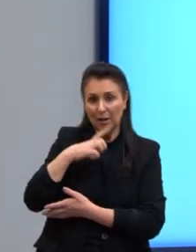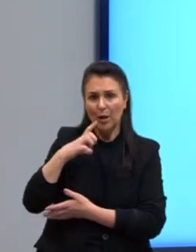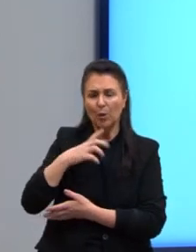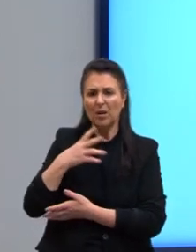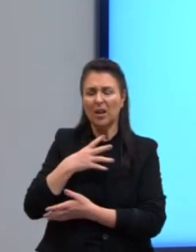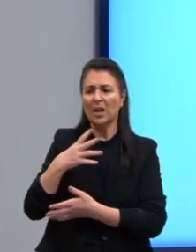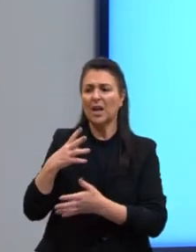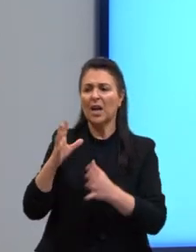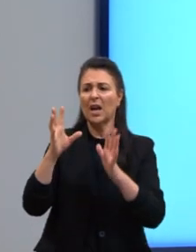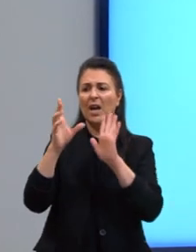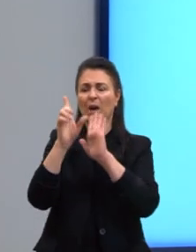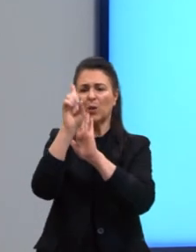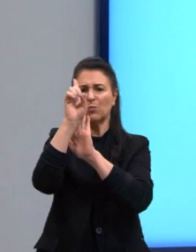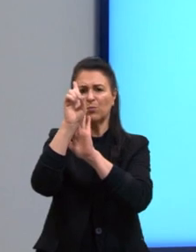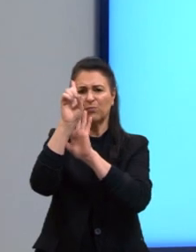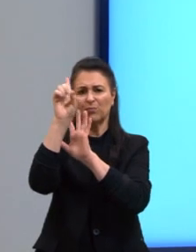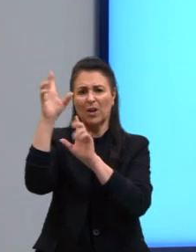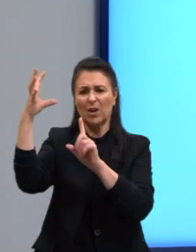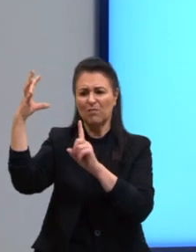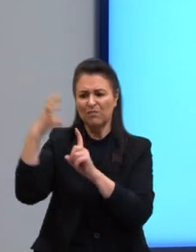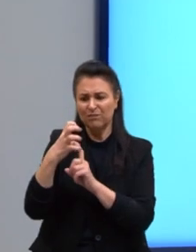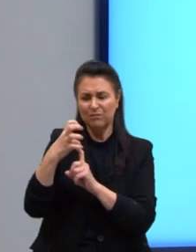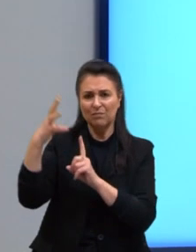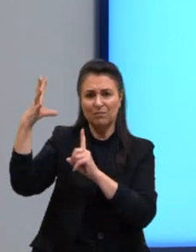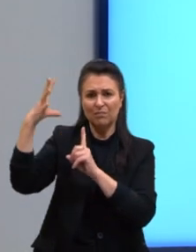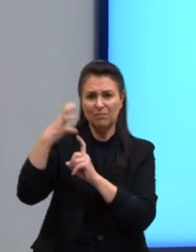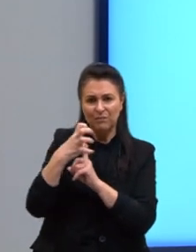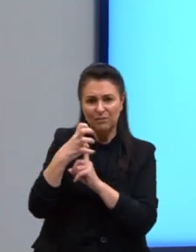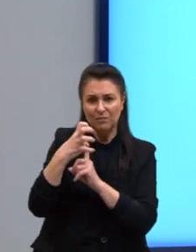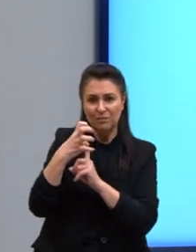vamos observar isso. Quando a gente estiver estudando